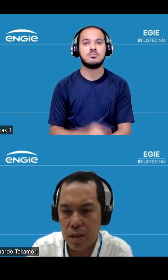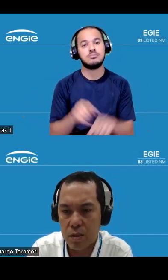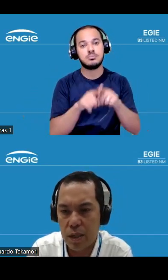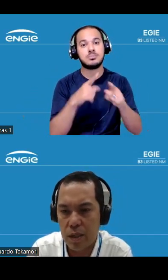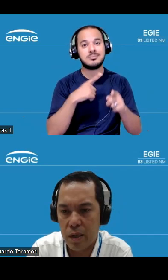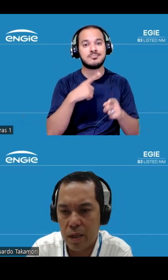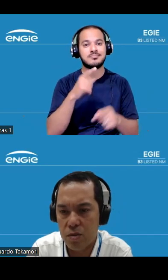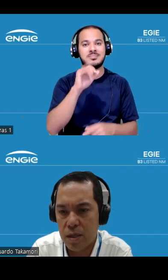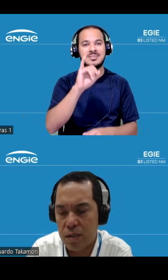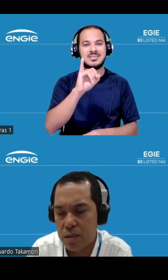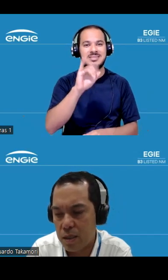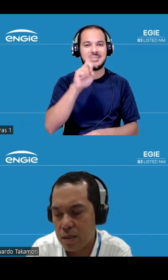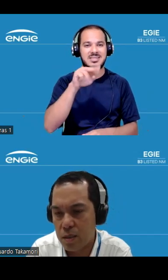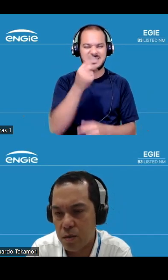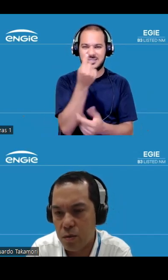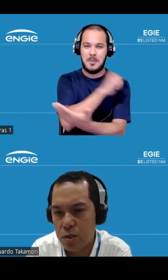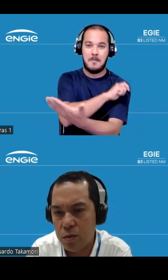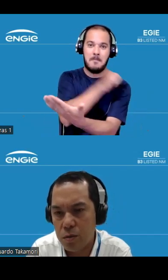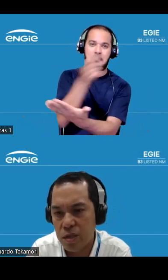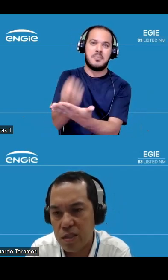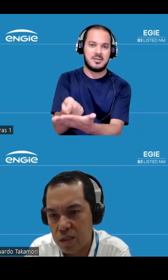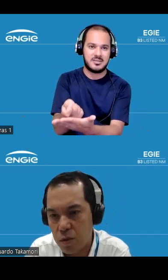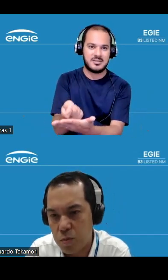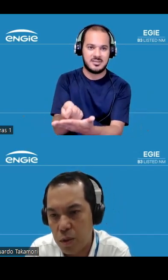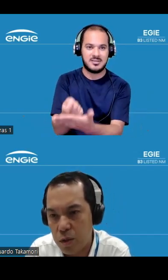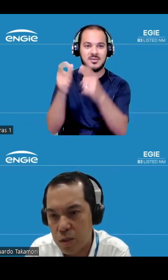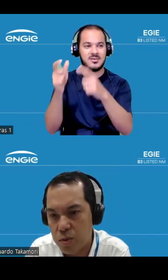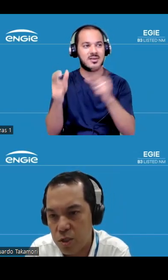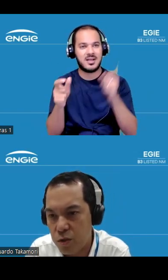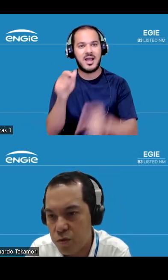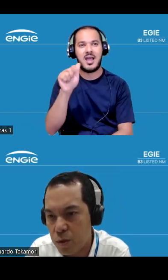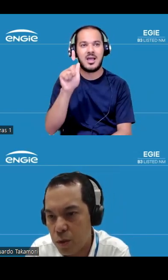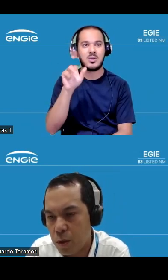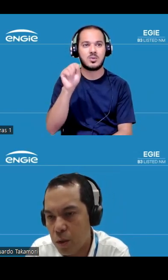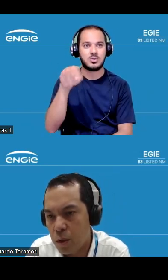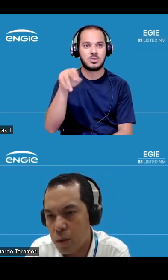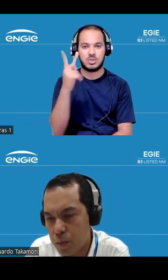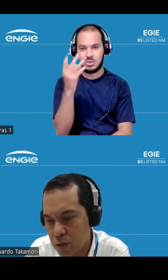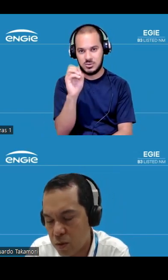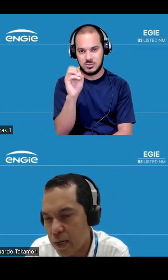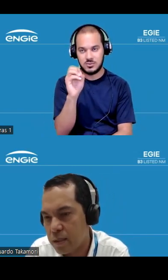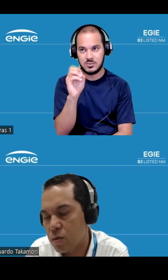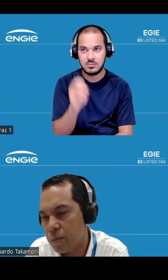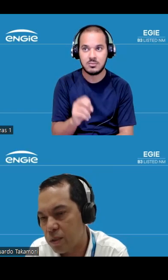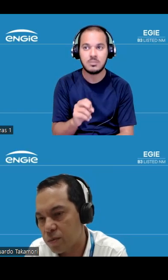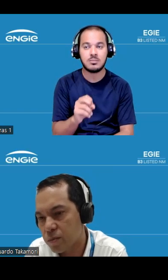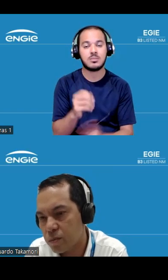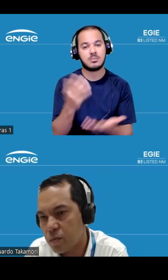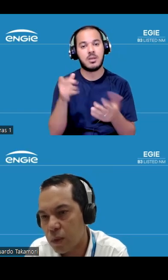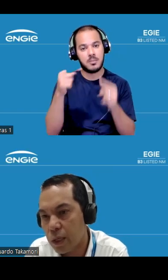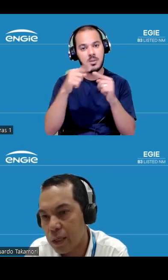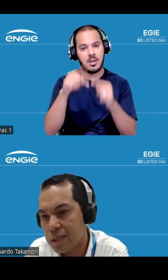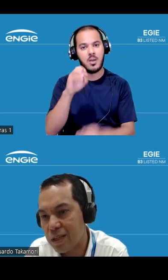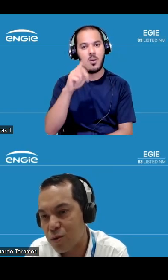relacionadas a Santo Agostinho 262 milhões positivo operacionais naturalmente